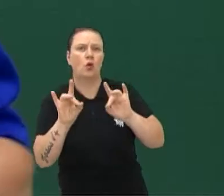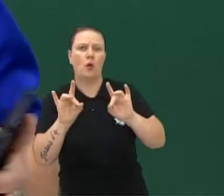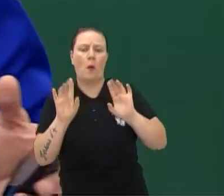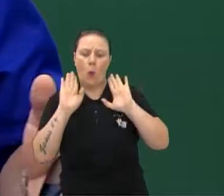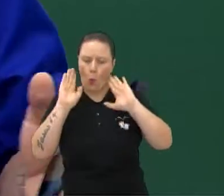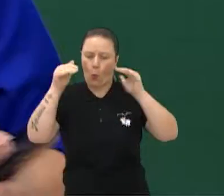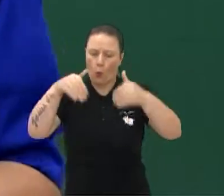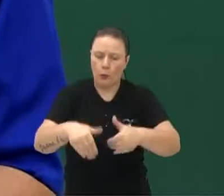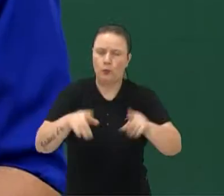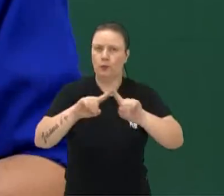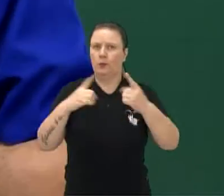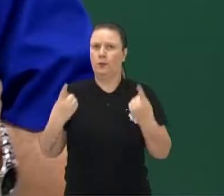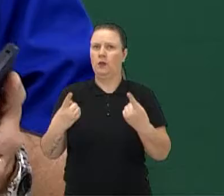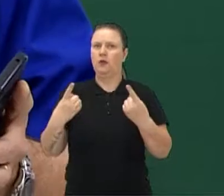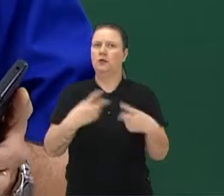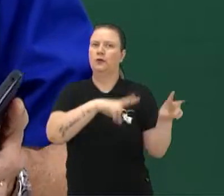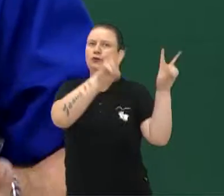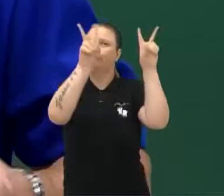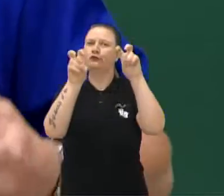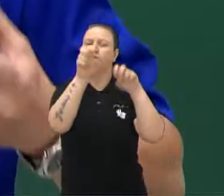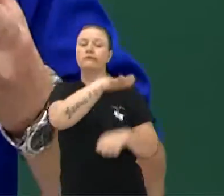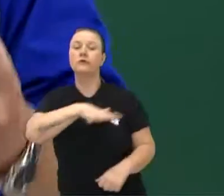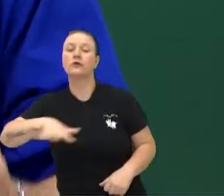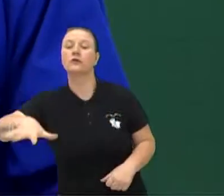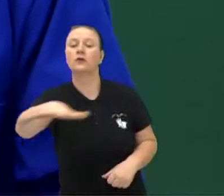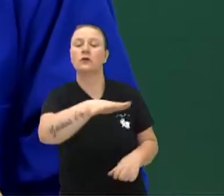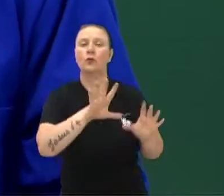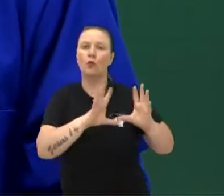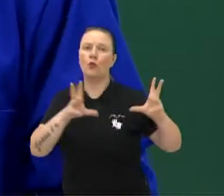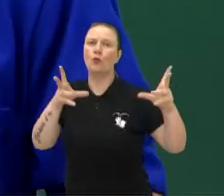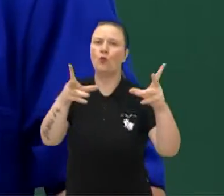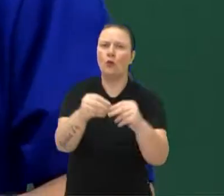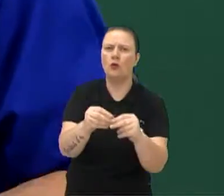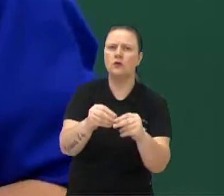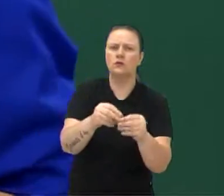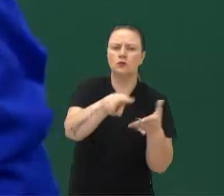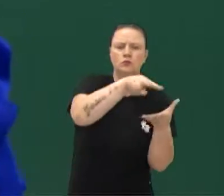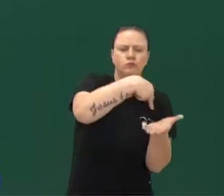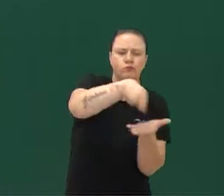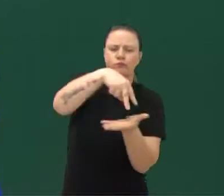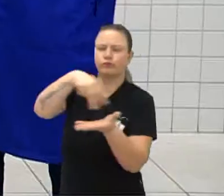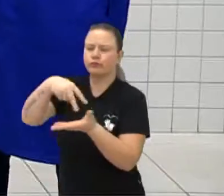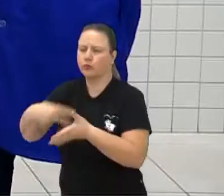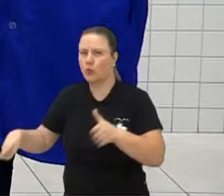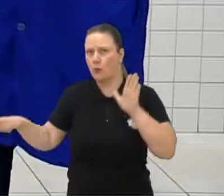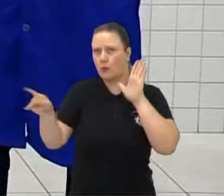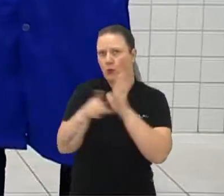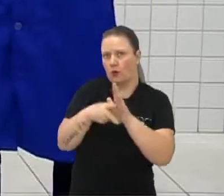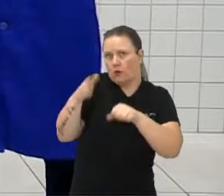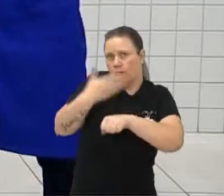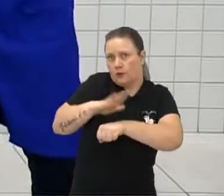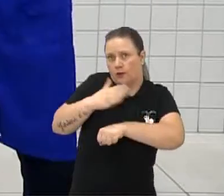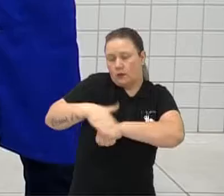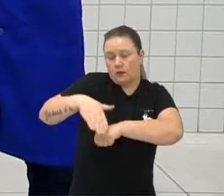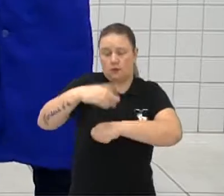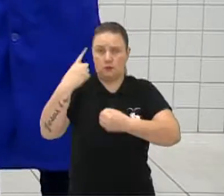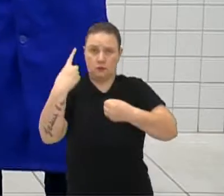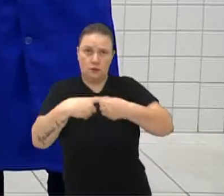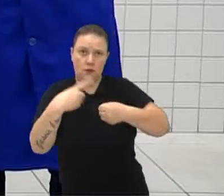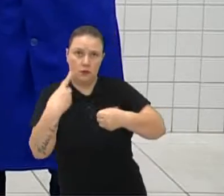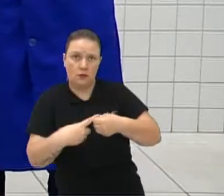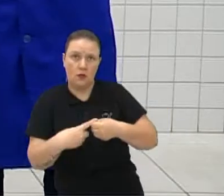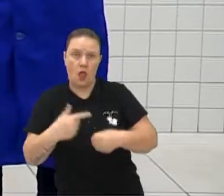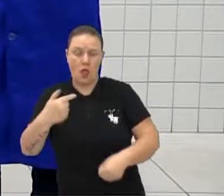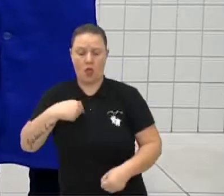específico, mas é um termo genérico para todos os ritmos de dança urbana. Então, quando você diz assim que você dança